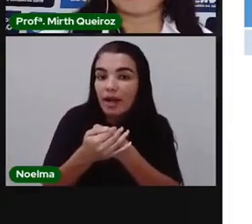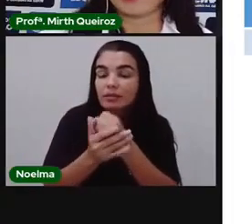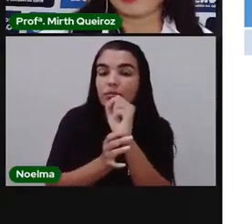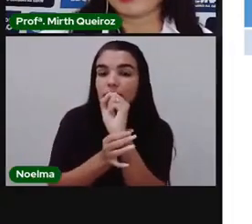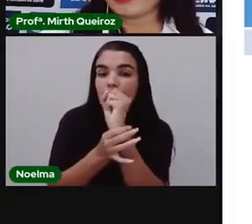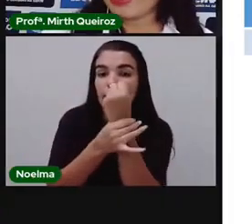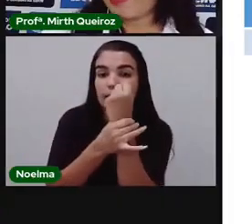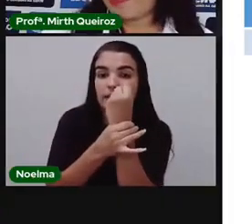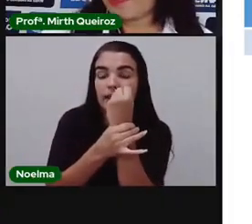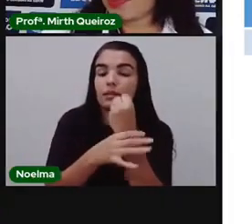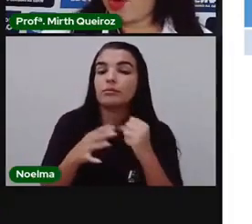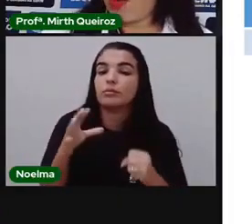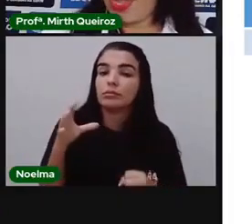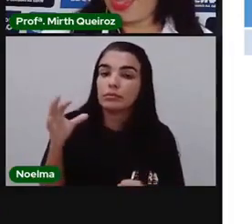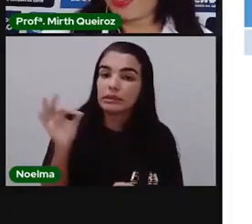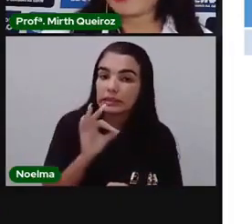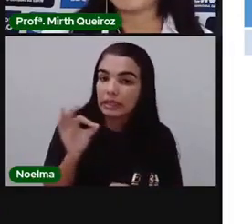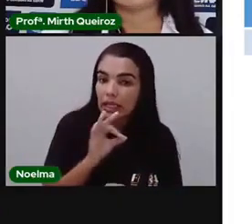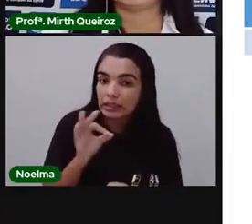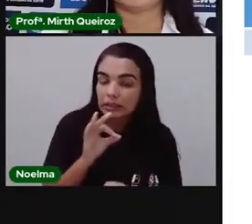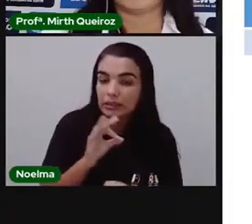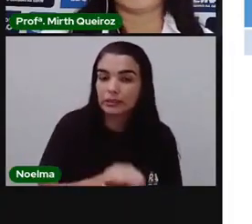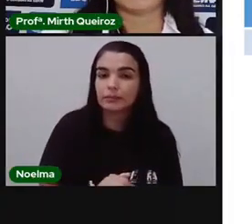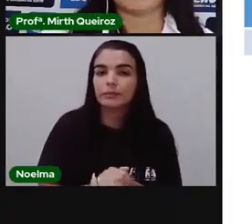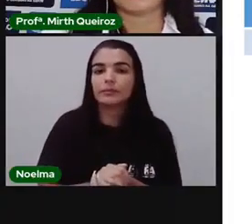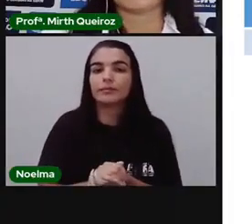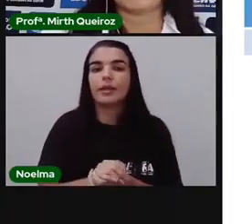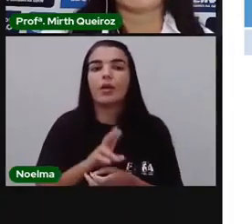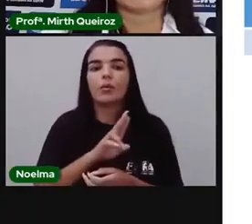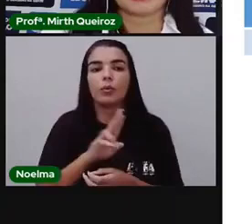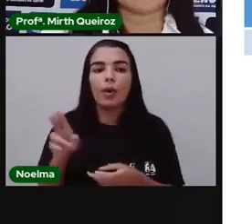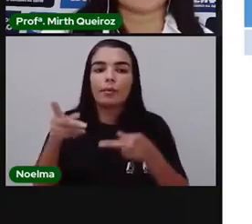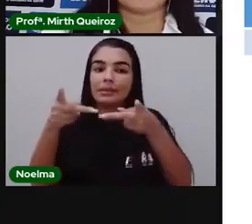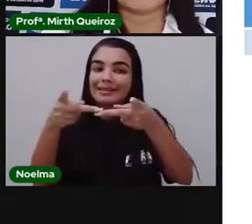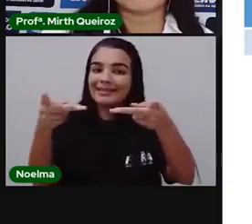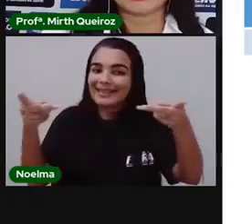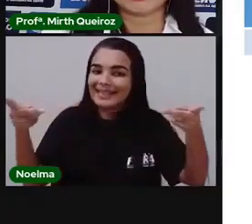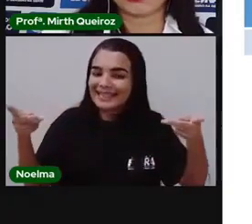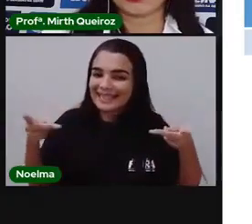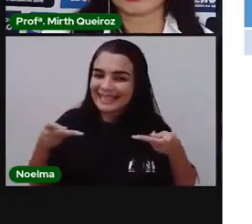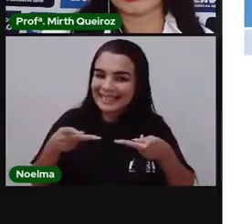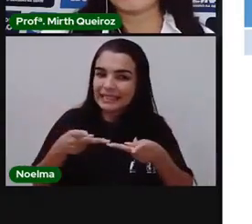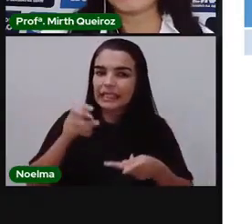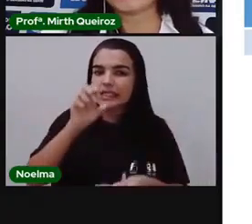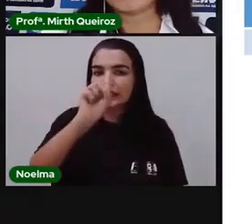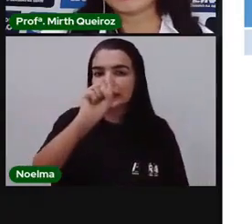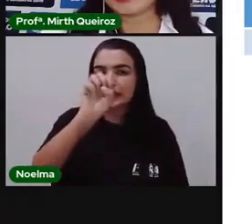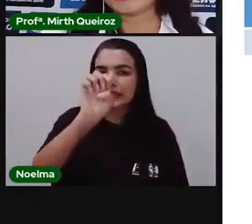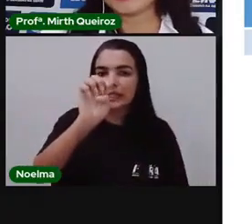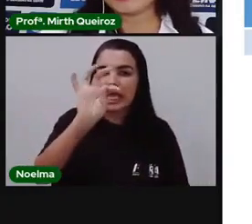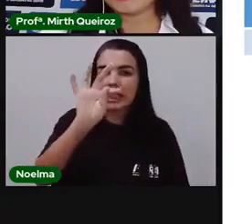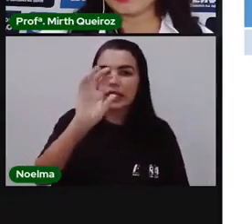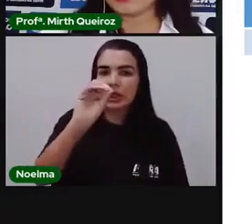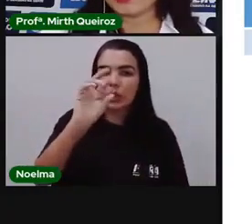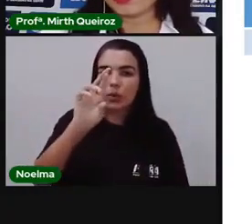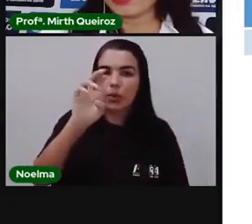tipo de gráfico é esse? Qual é? Muito bem. Gráfico de setores. Nós temos